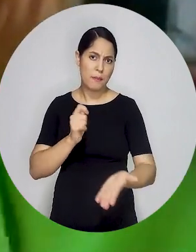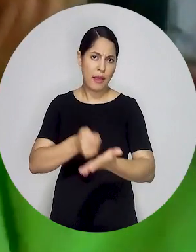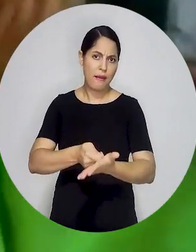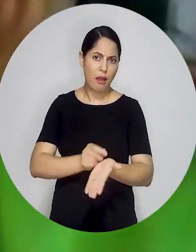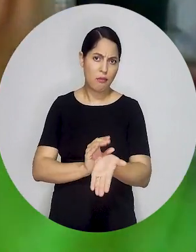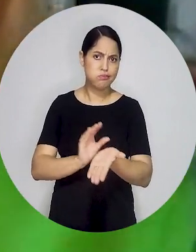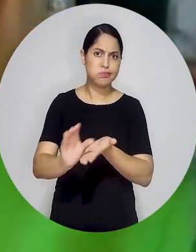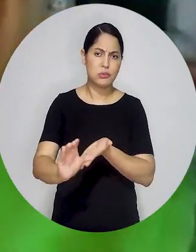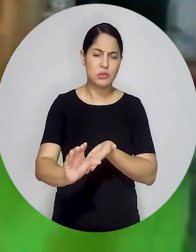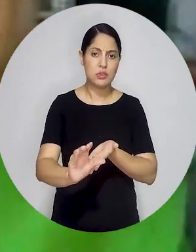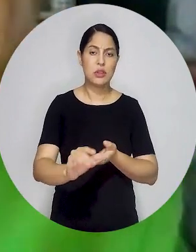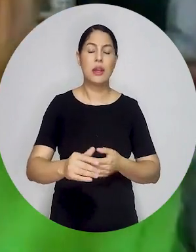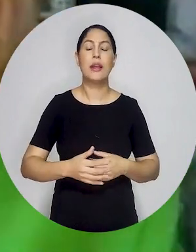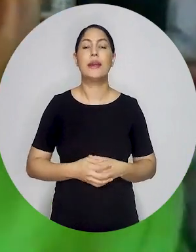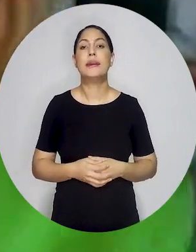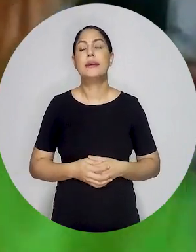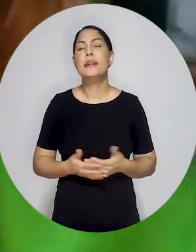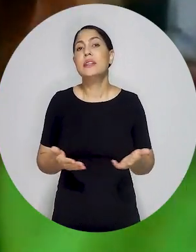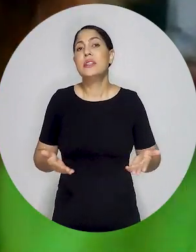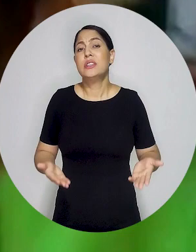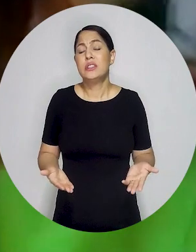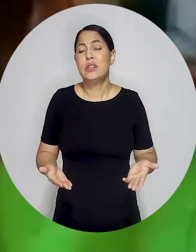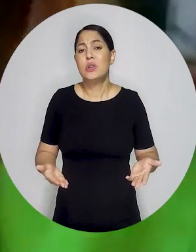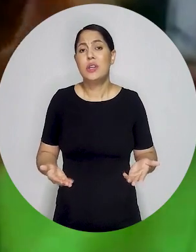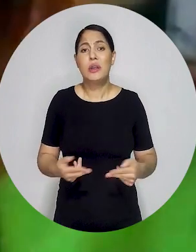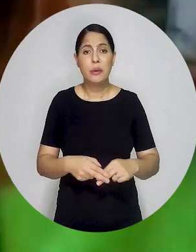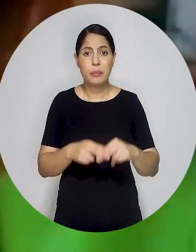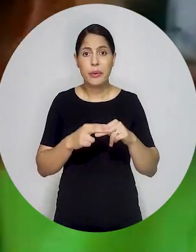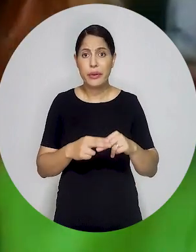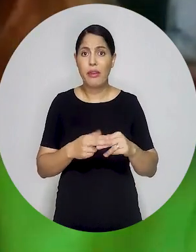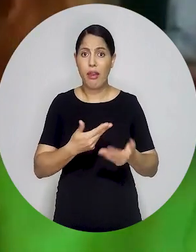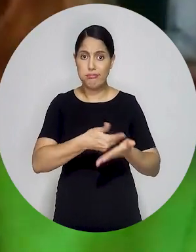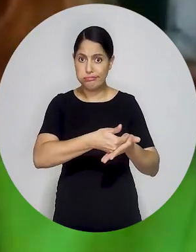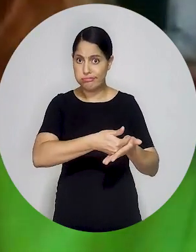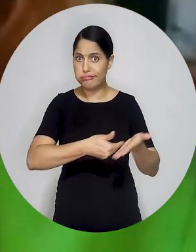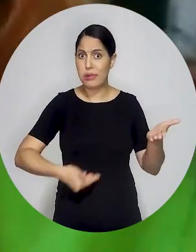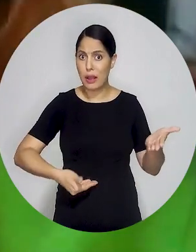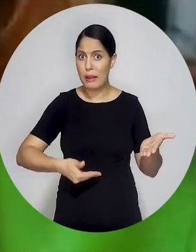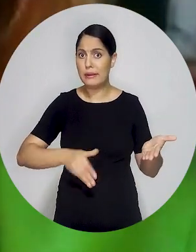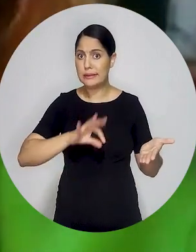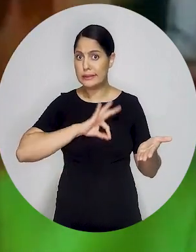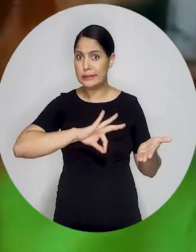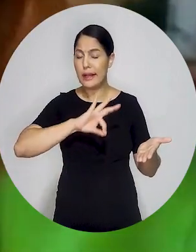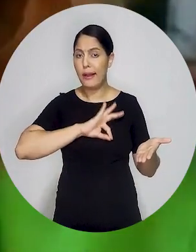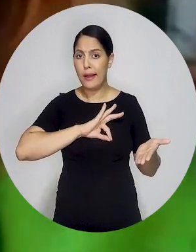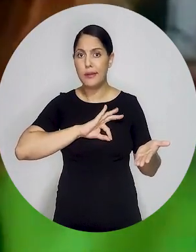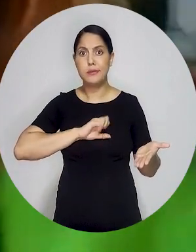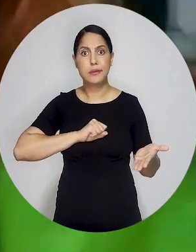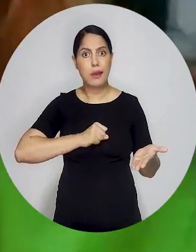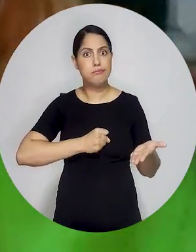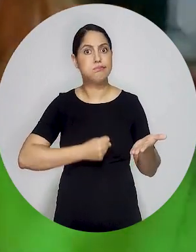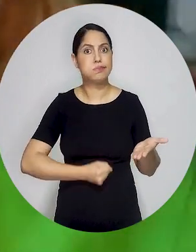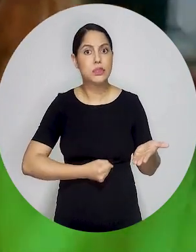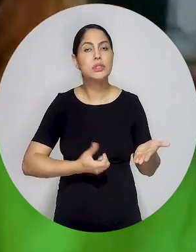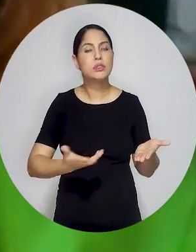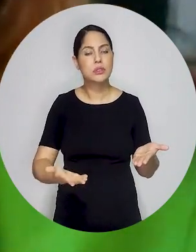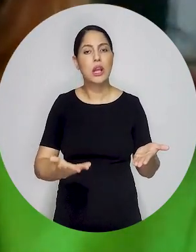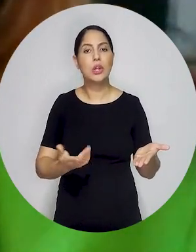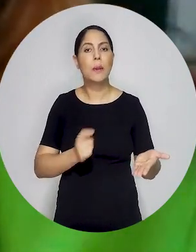governo, dividindo com ele essa despesa. esse aumento dessa carga da folha de pagamento.